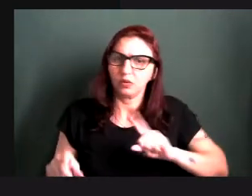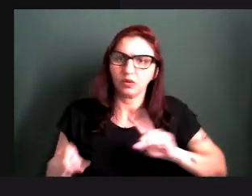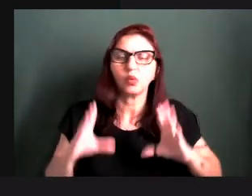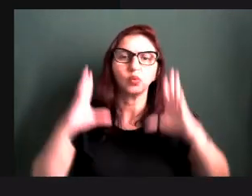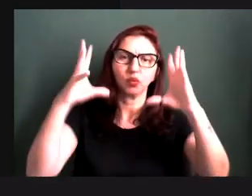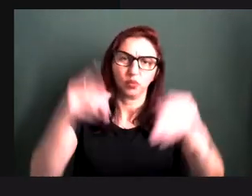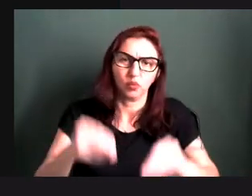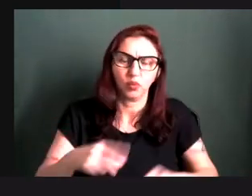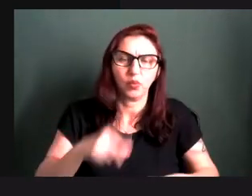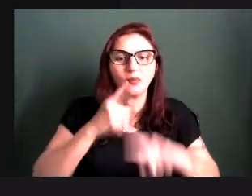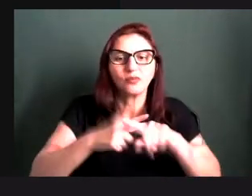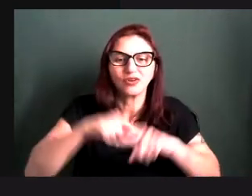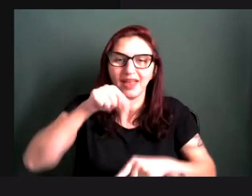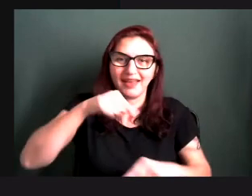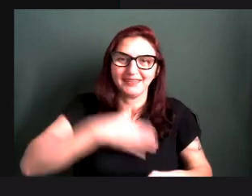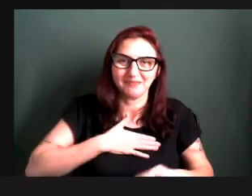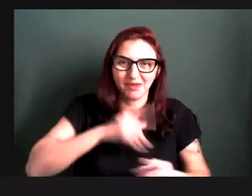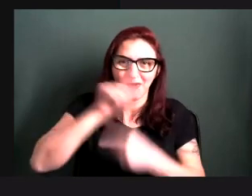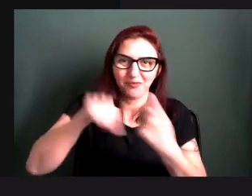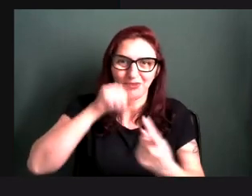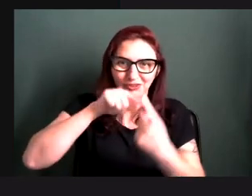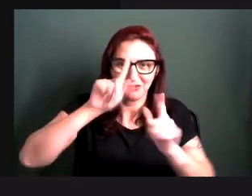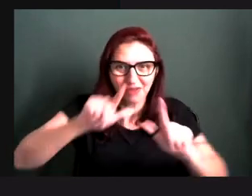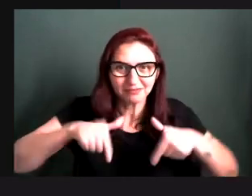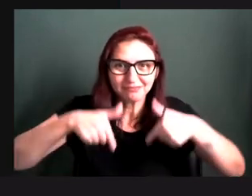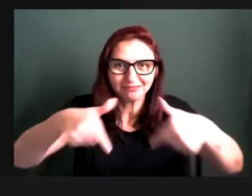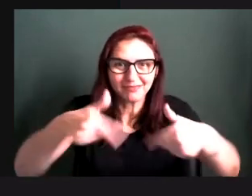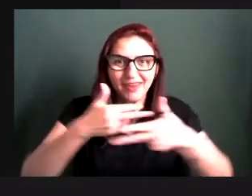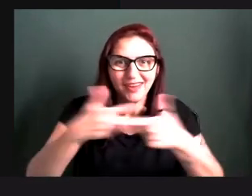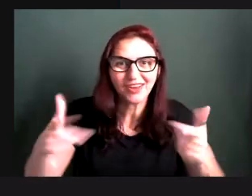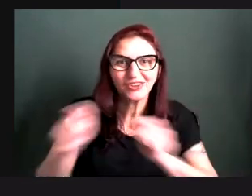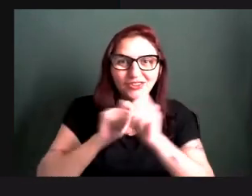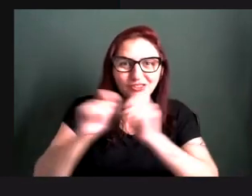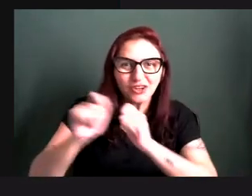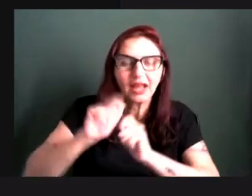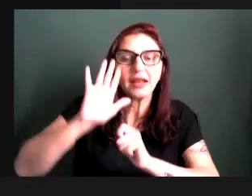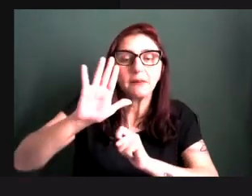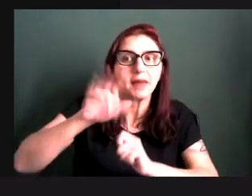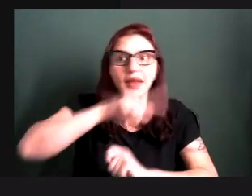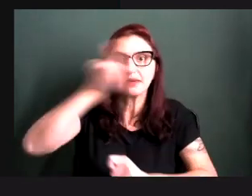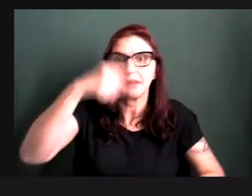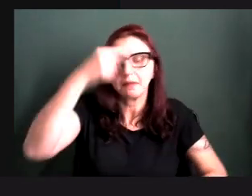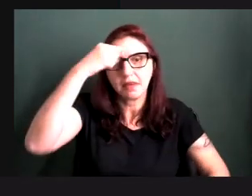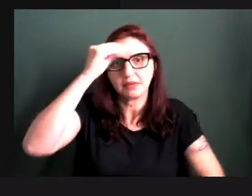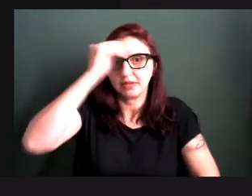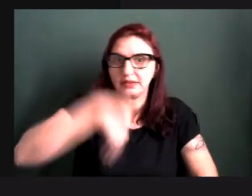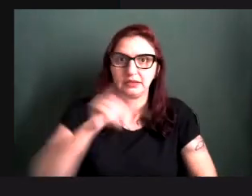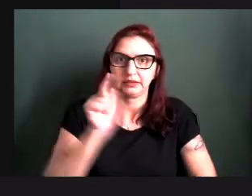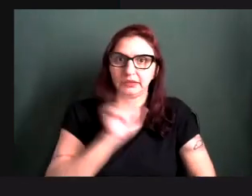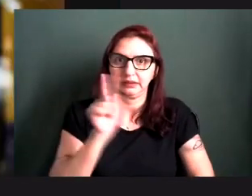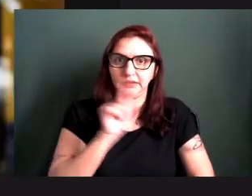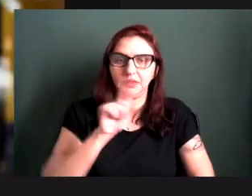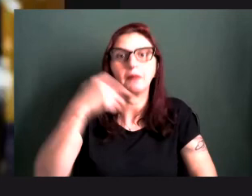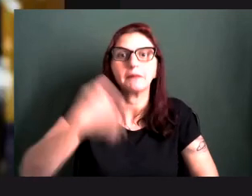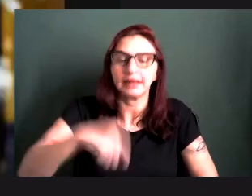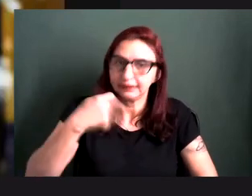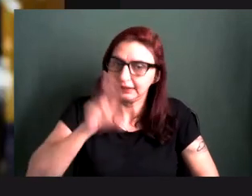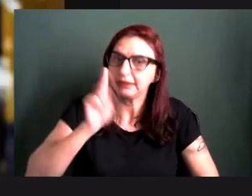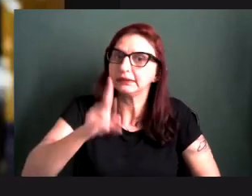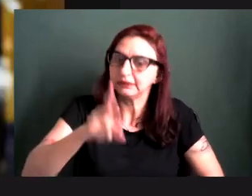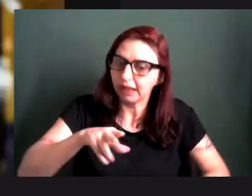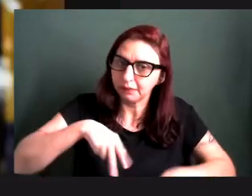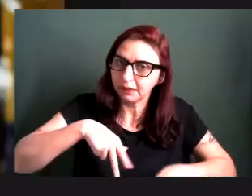fotoativismo e fotojornalismo, mas eu preciso pontuar que não é para desistir, é para continuar, dá um passo para trás,